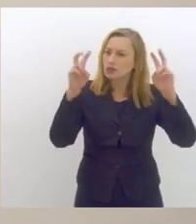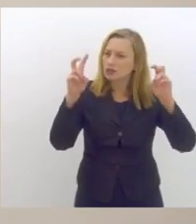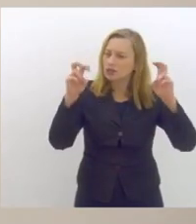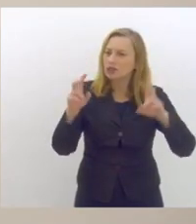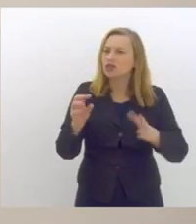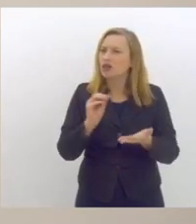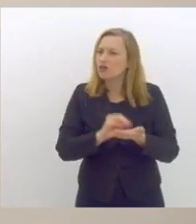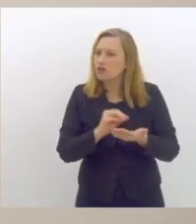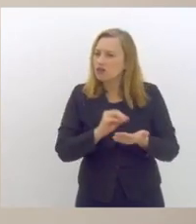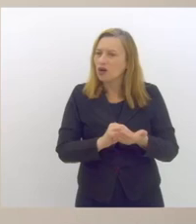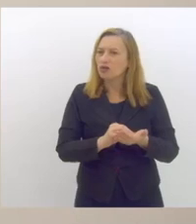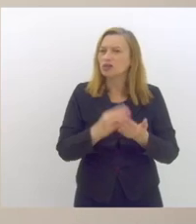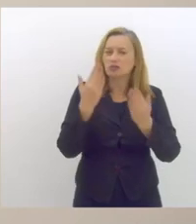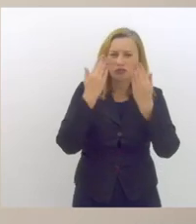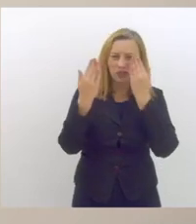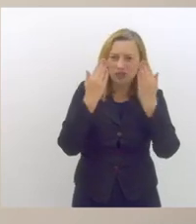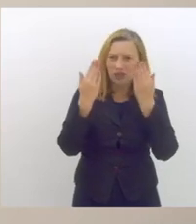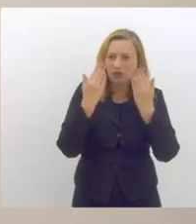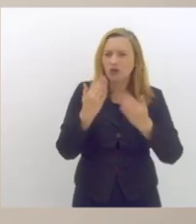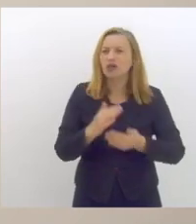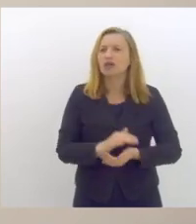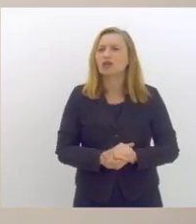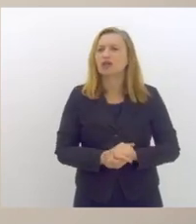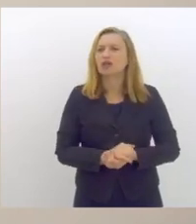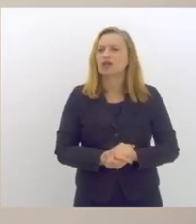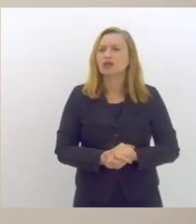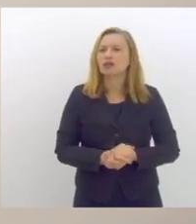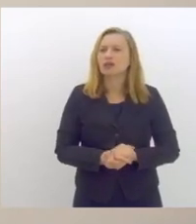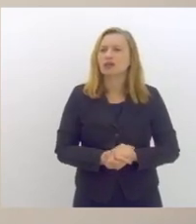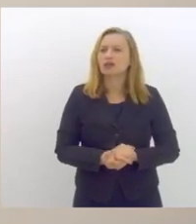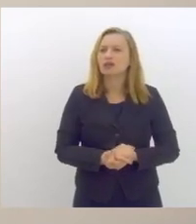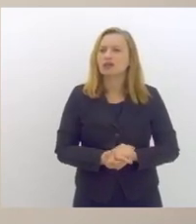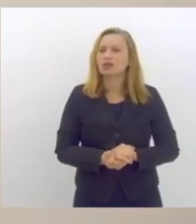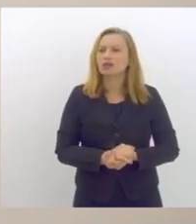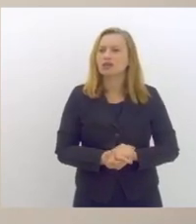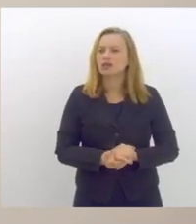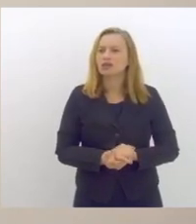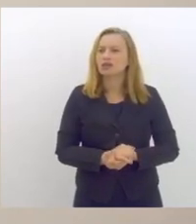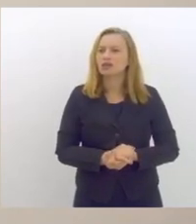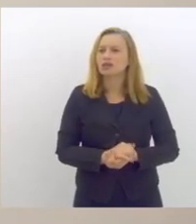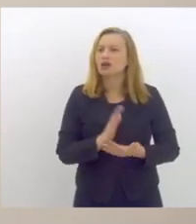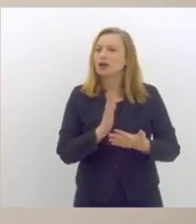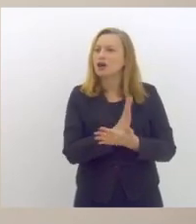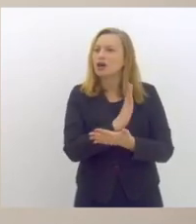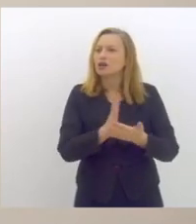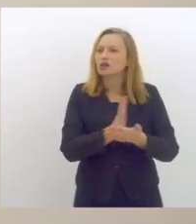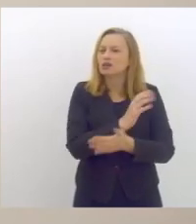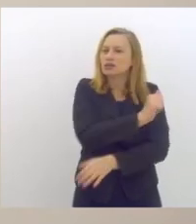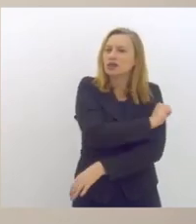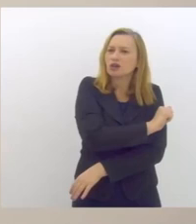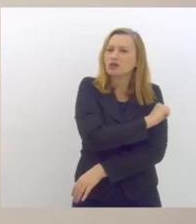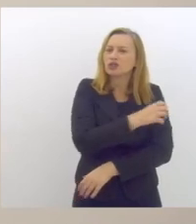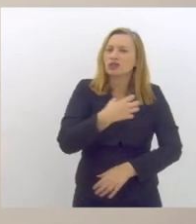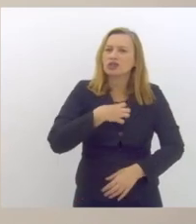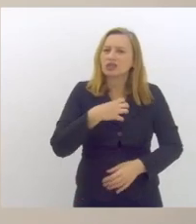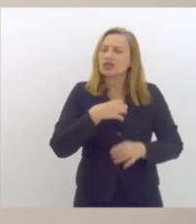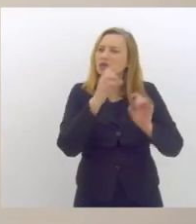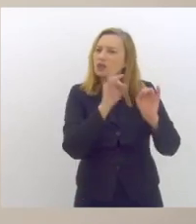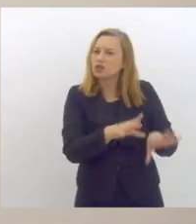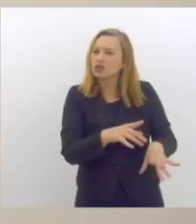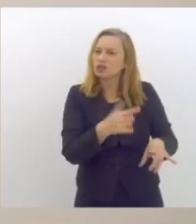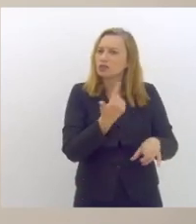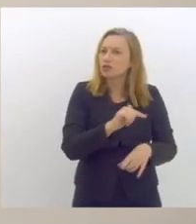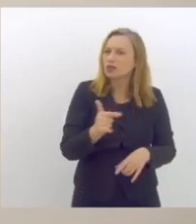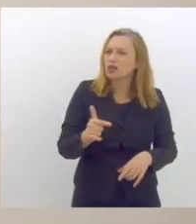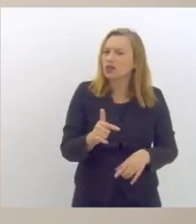falta de psicólogos e etc etc é muitas vezes os alunos da escola se sentem totalmente abandonados por não